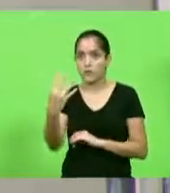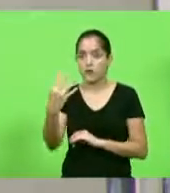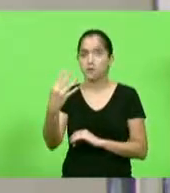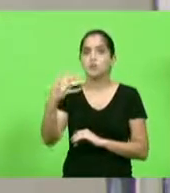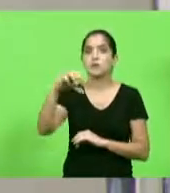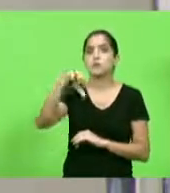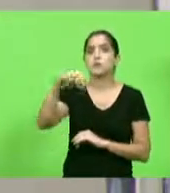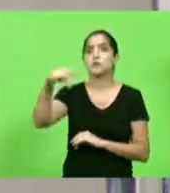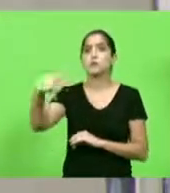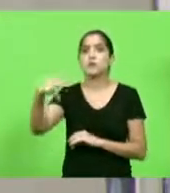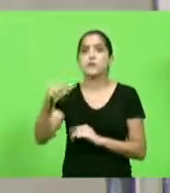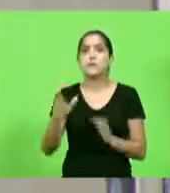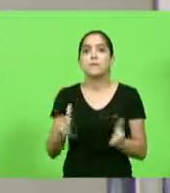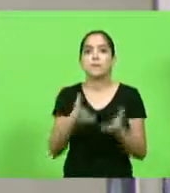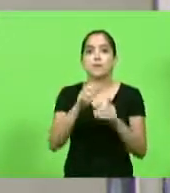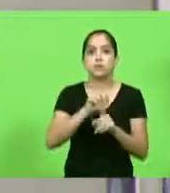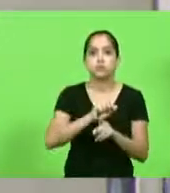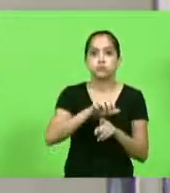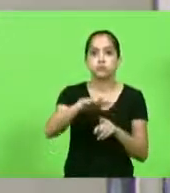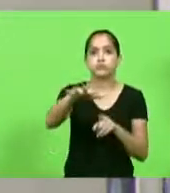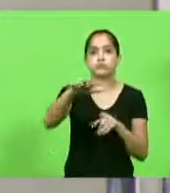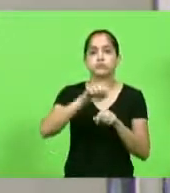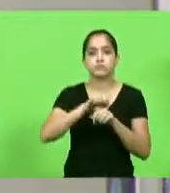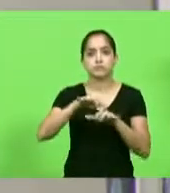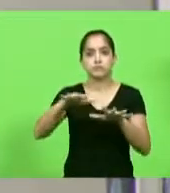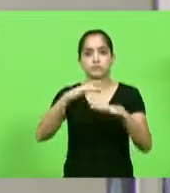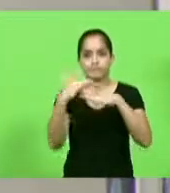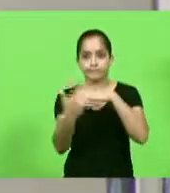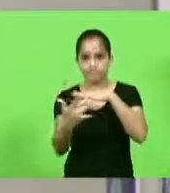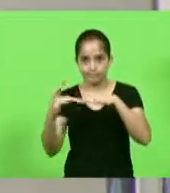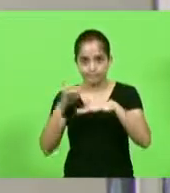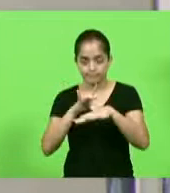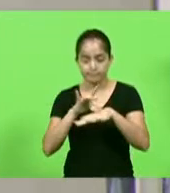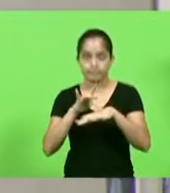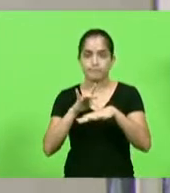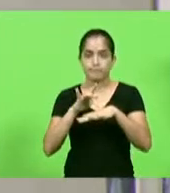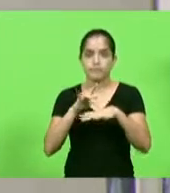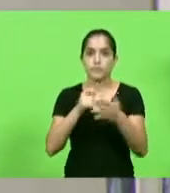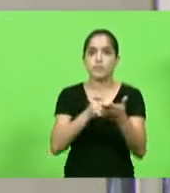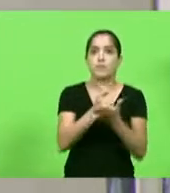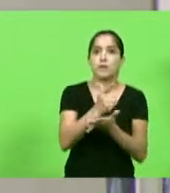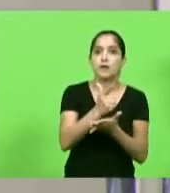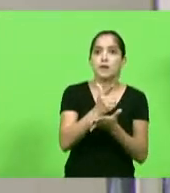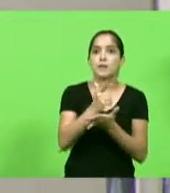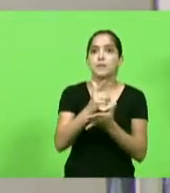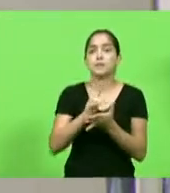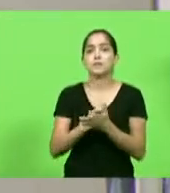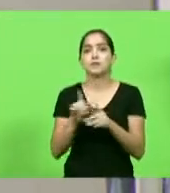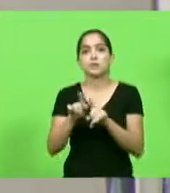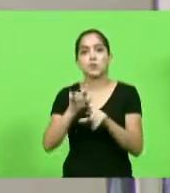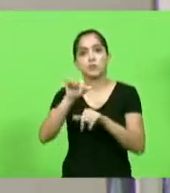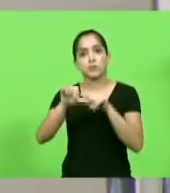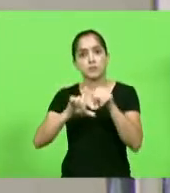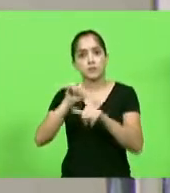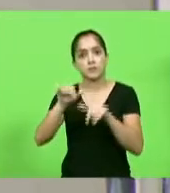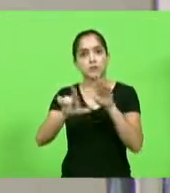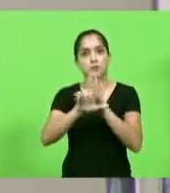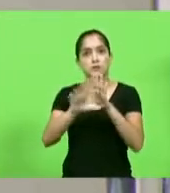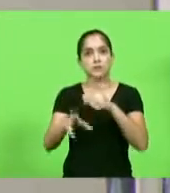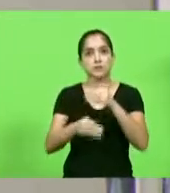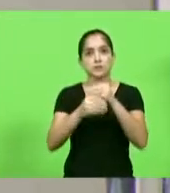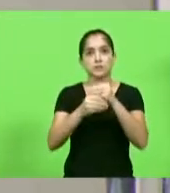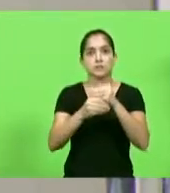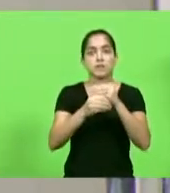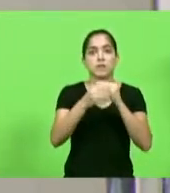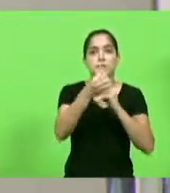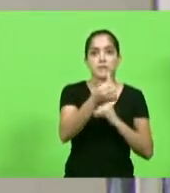que permite impulsionamento de conteúdo por meio das mídias sociais através de pagamento, bem como alteração da Lei Complementar